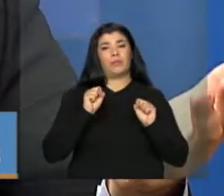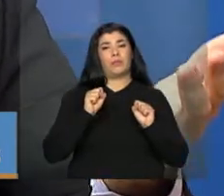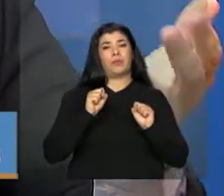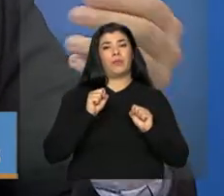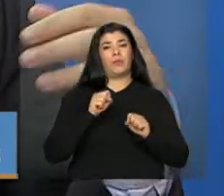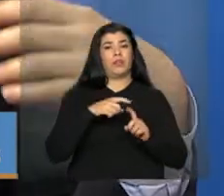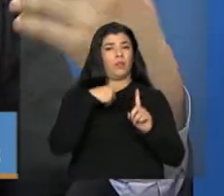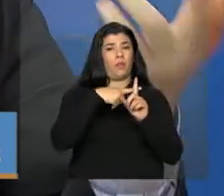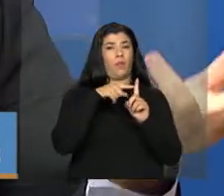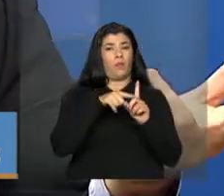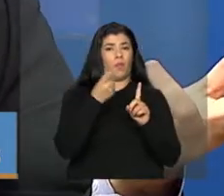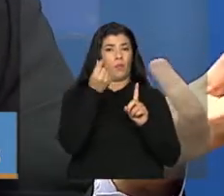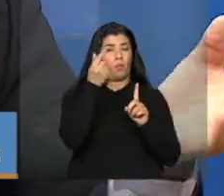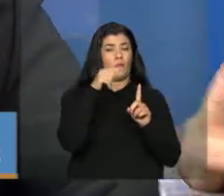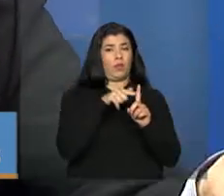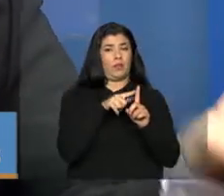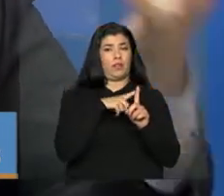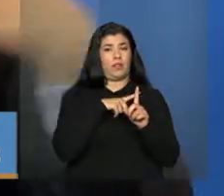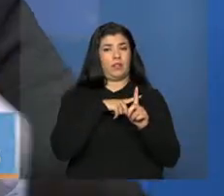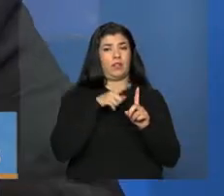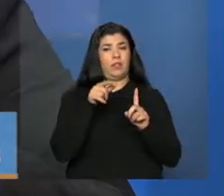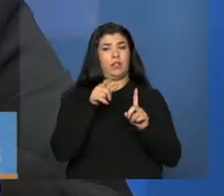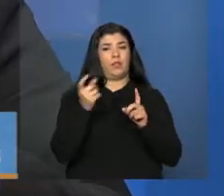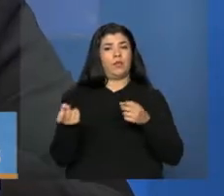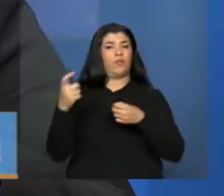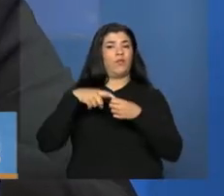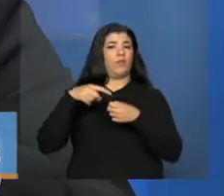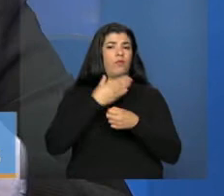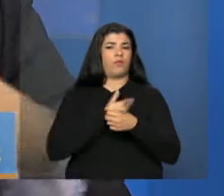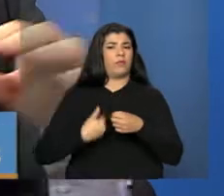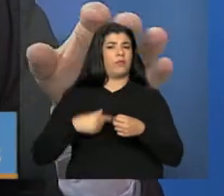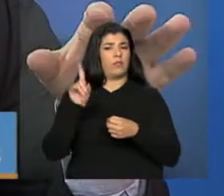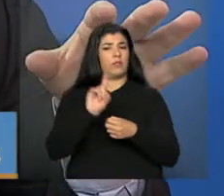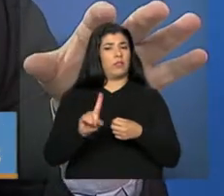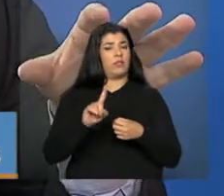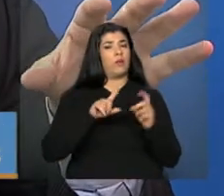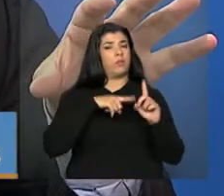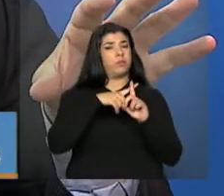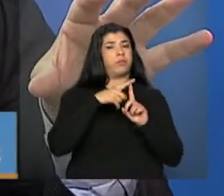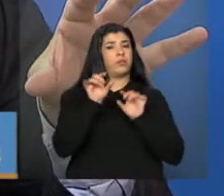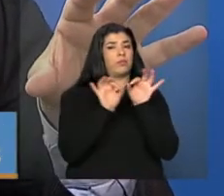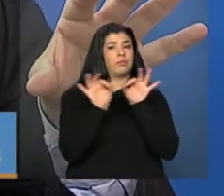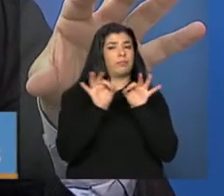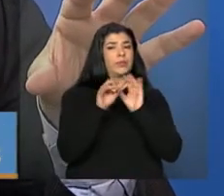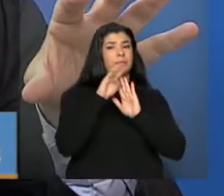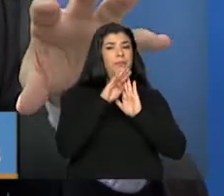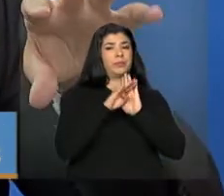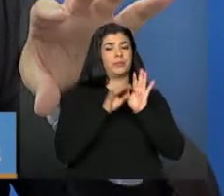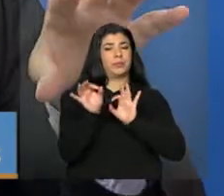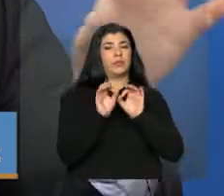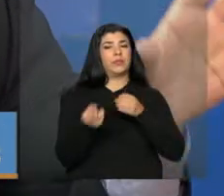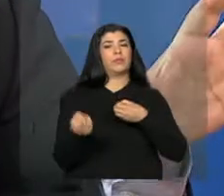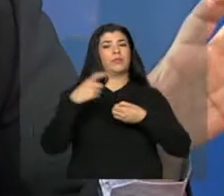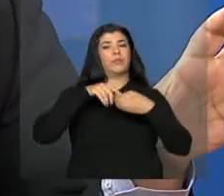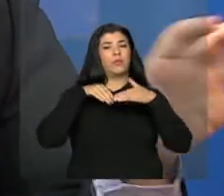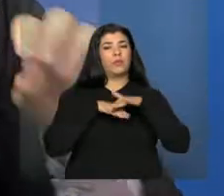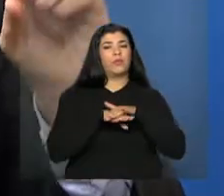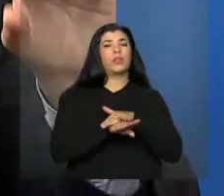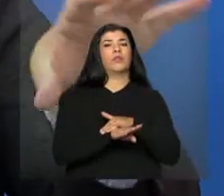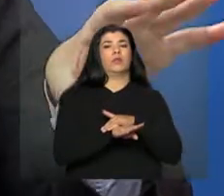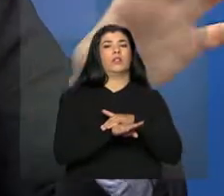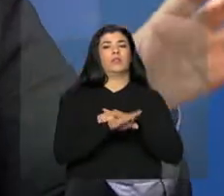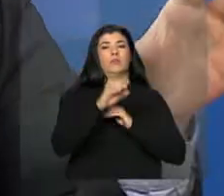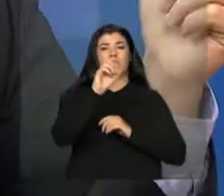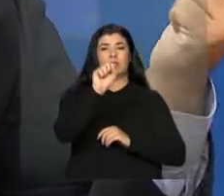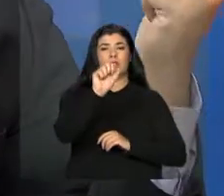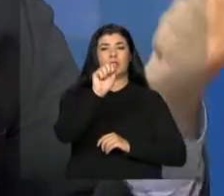subsequente para a utilização desse recurso. Ele não precisa devolver para a União, certo? Então, ele... Fica guardado aquele Exatamente. Como